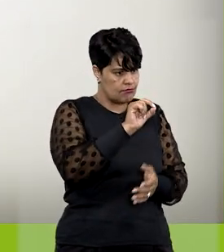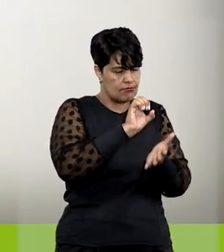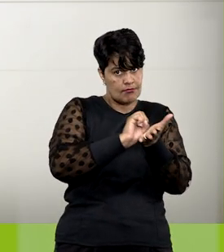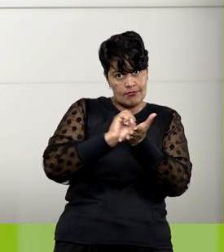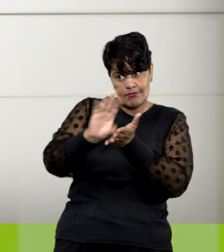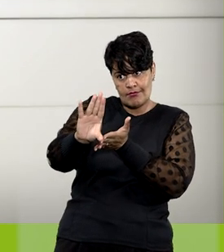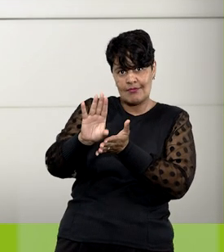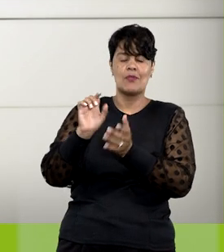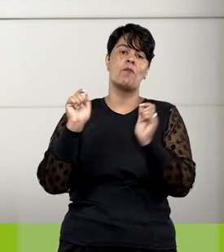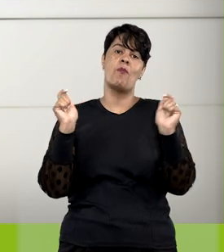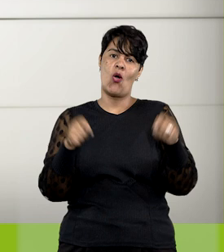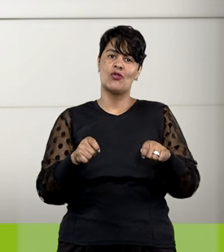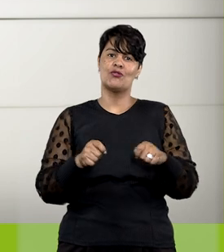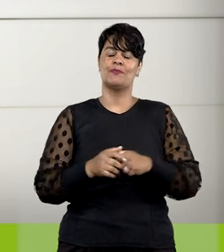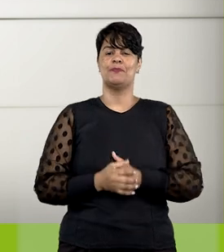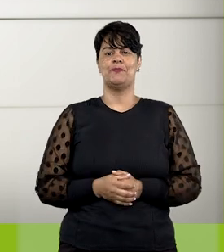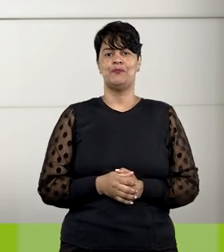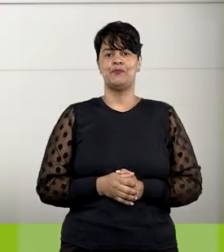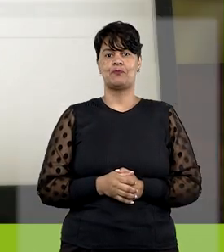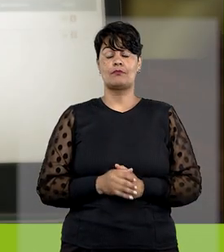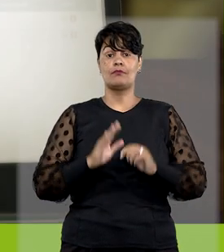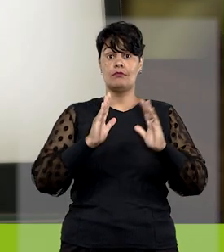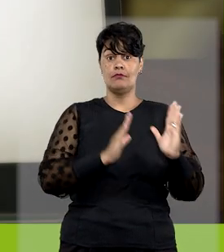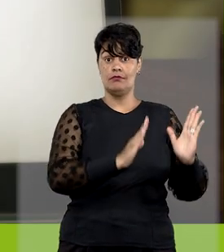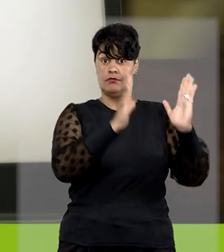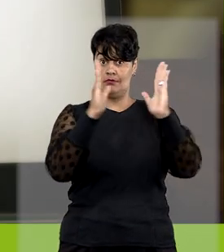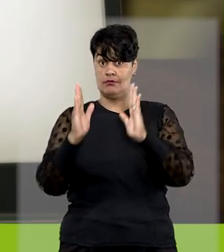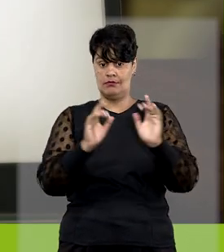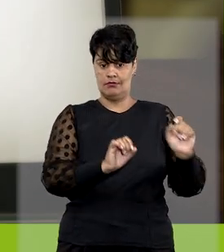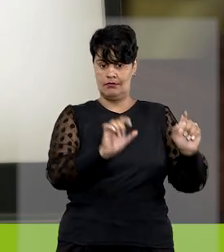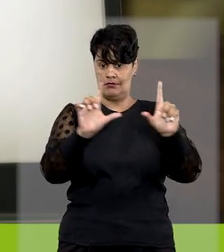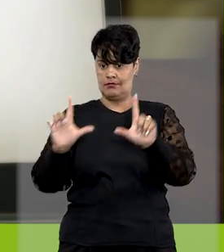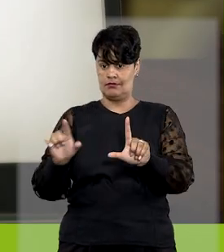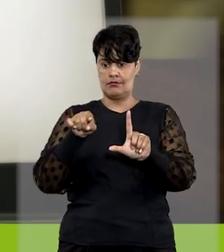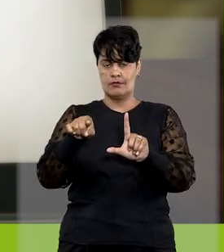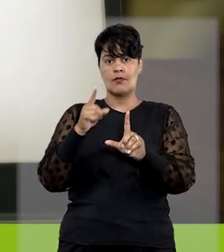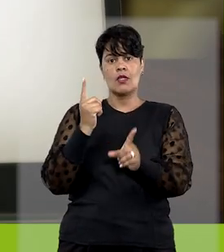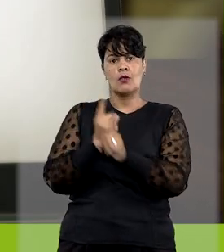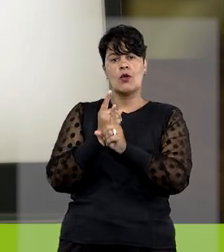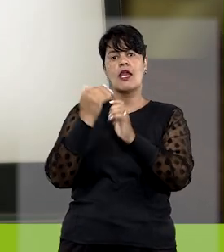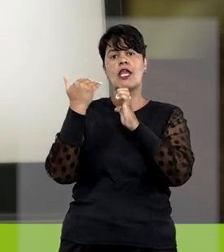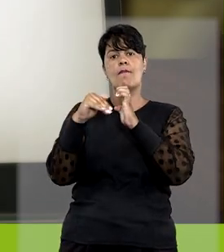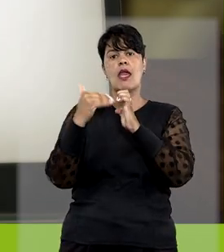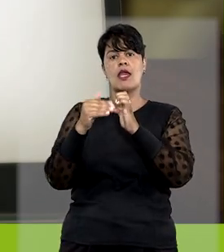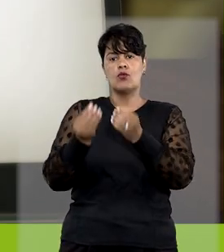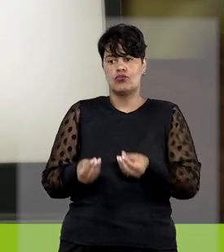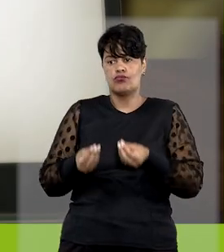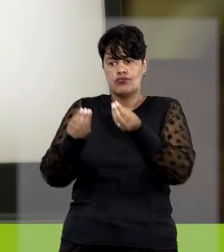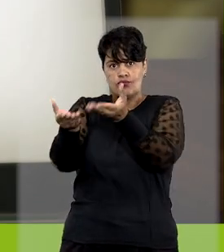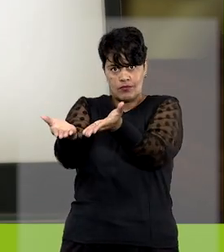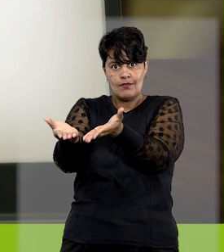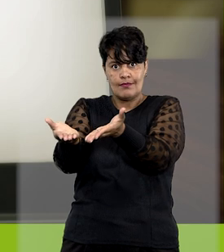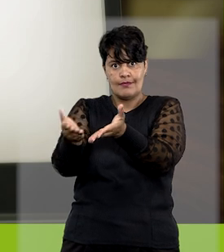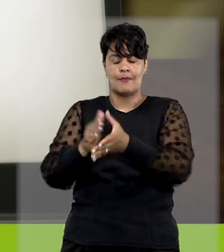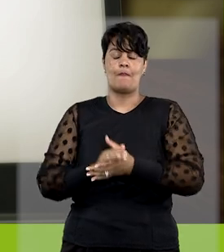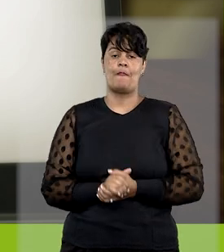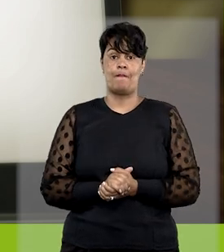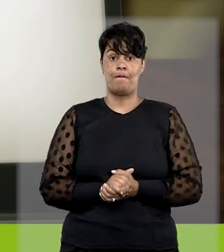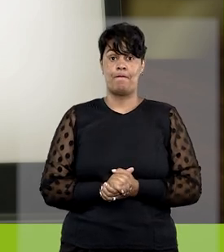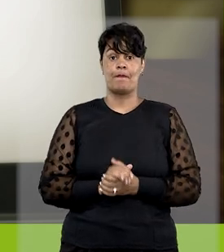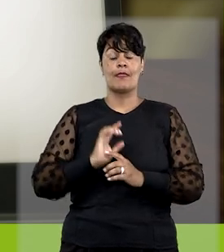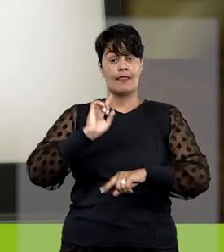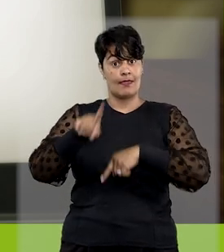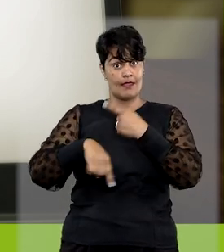documento e clicar sobre este ícone. Na tela seguinte, selecione o e-mail da unidade e o e-mail do usuário